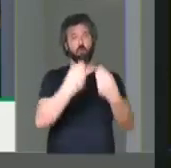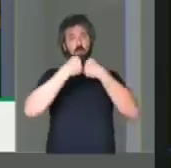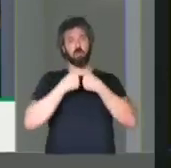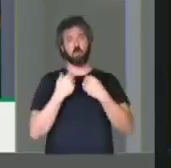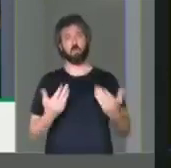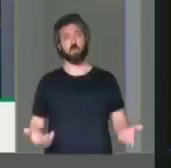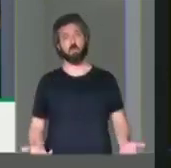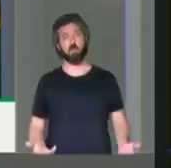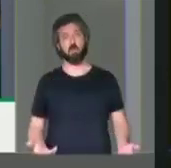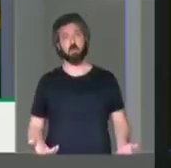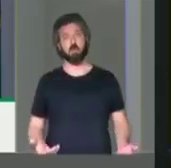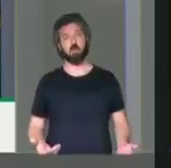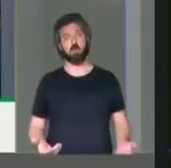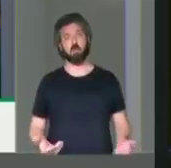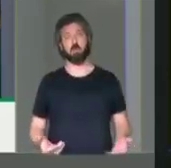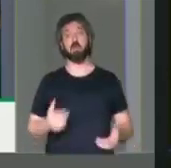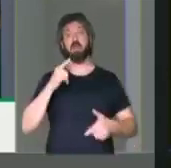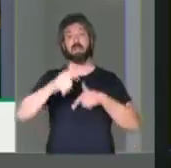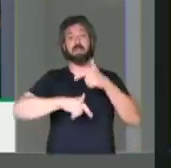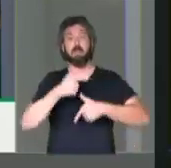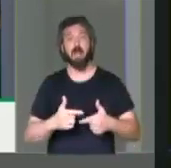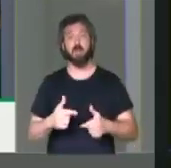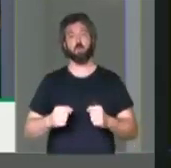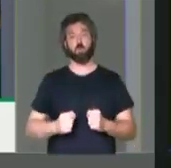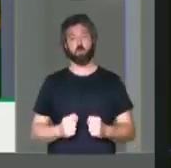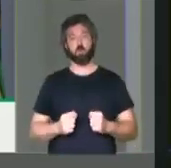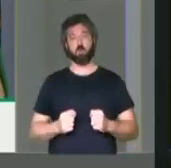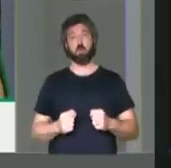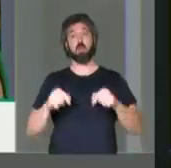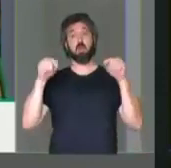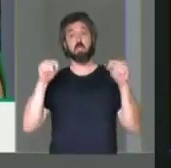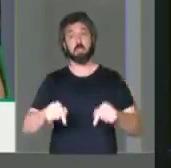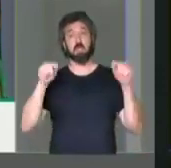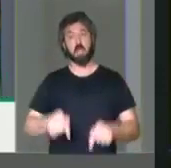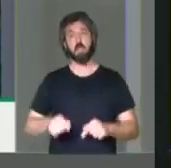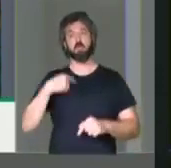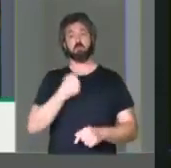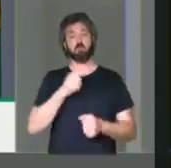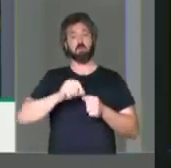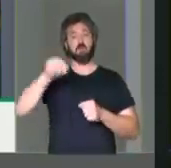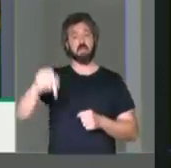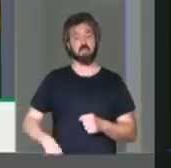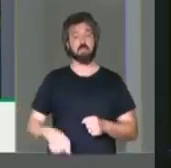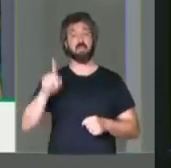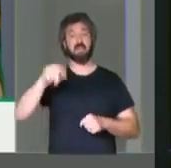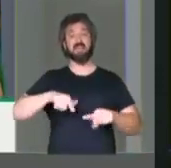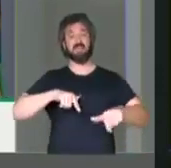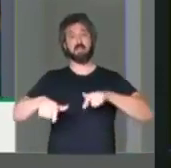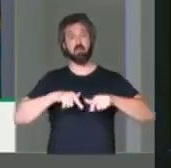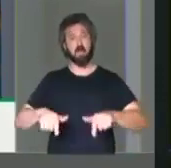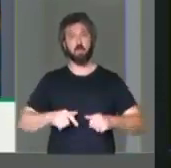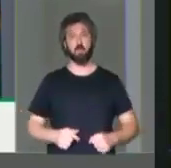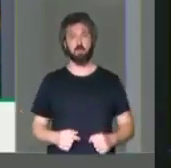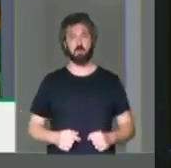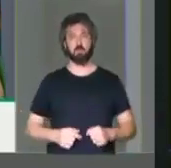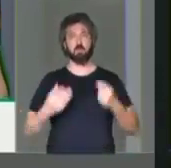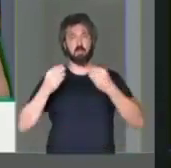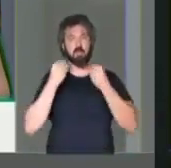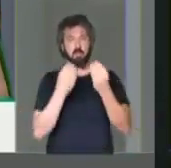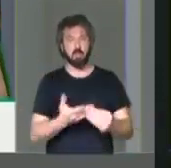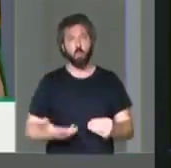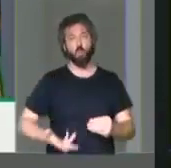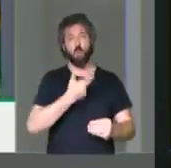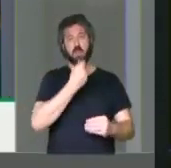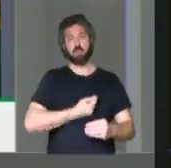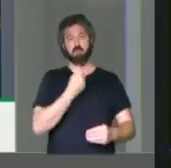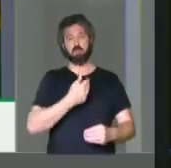nos deu, para entregar trabalho. E é isso que nós vamos fazer, entregar trabalho, e entregar